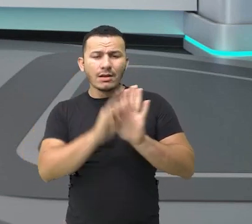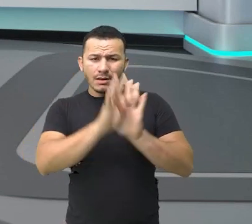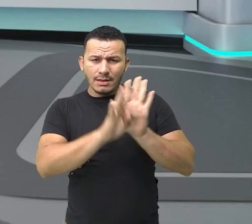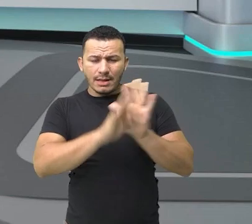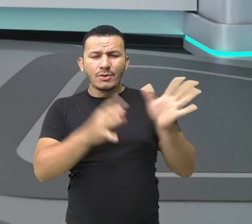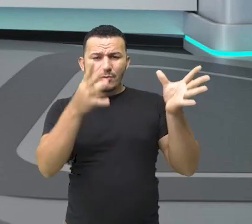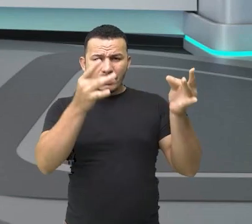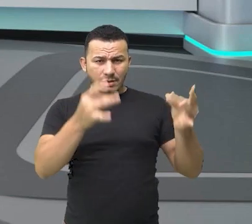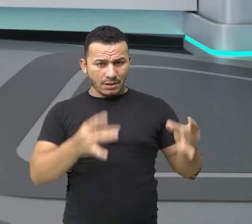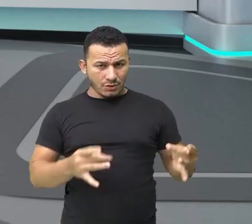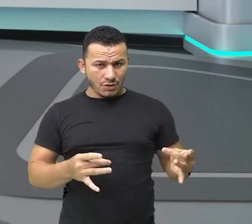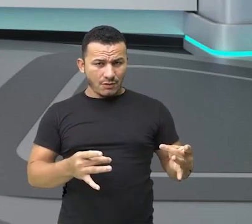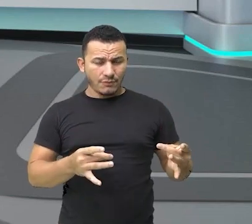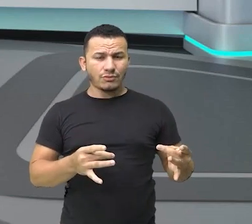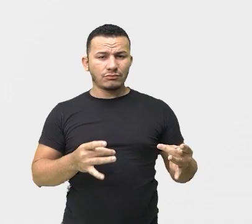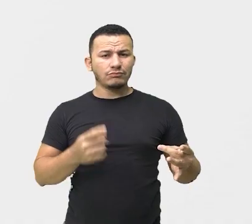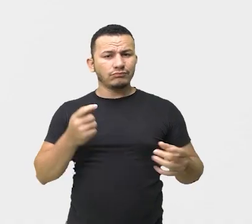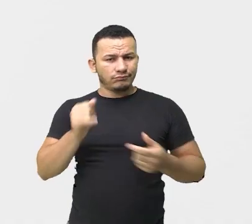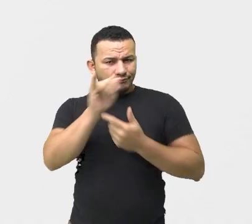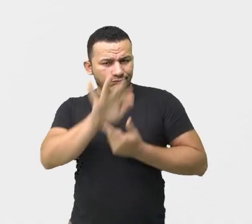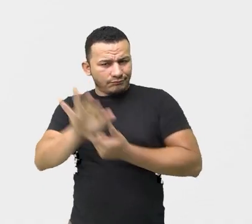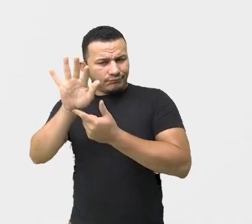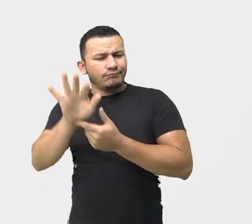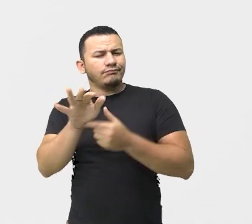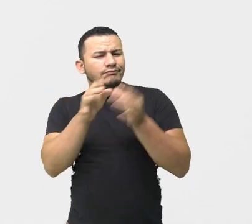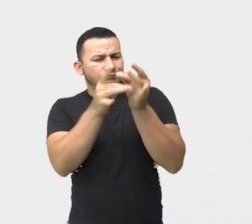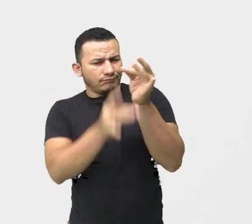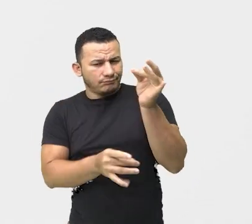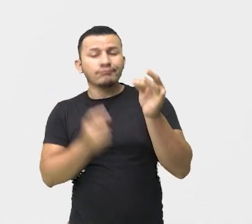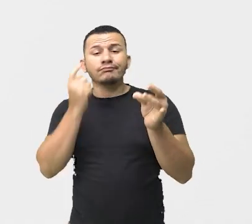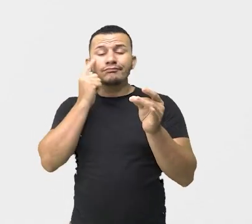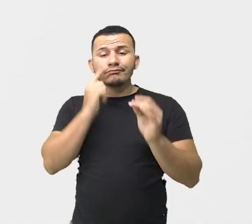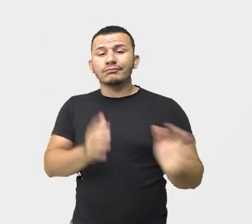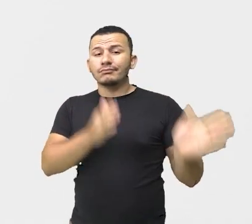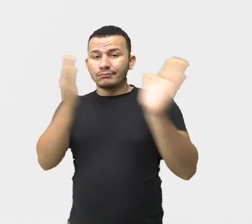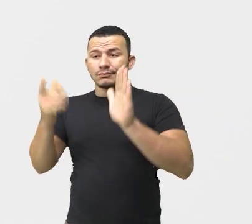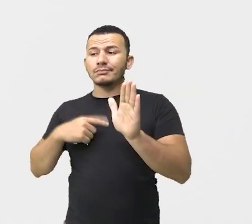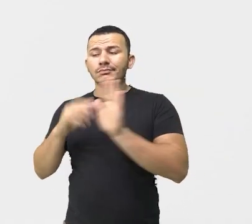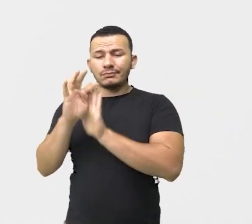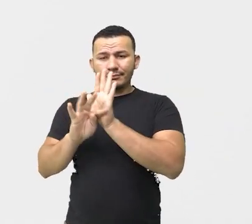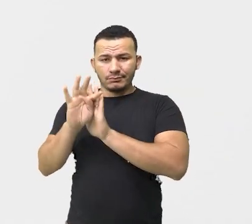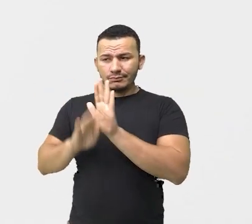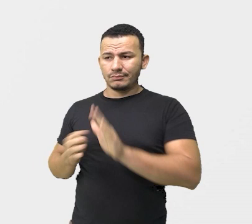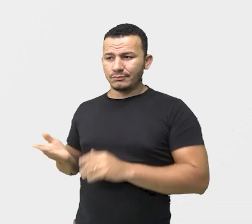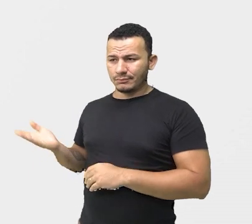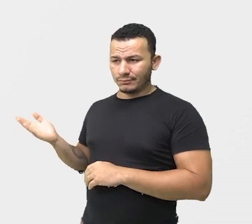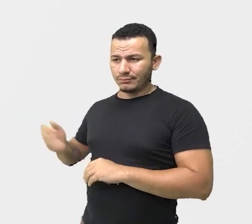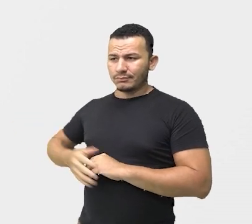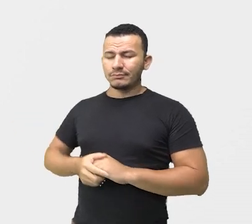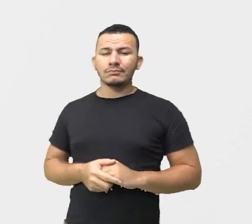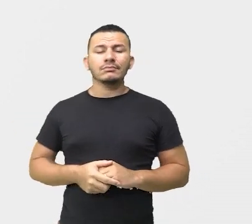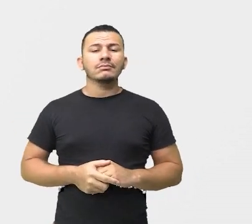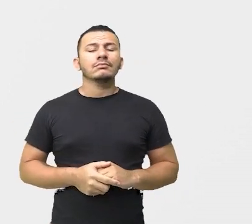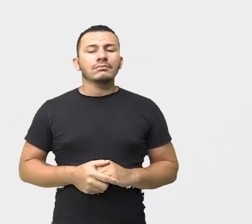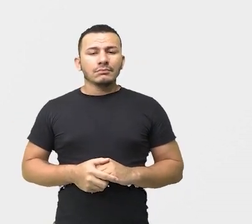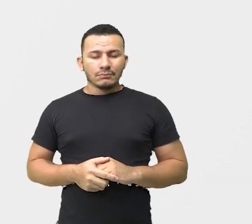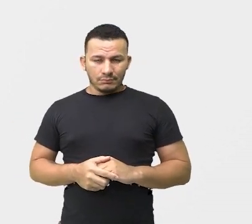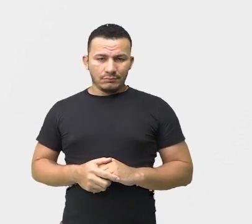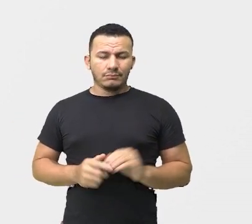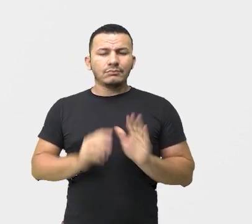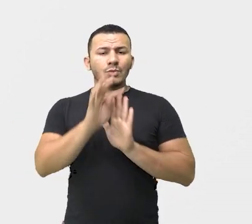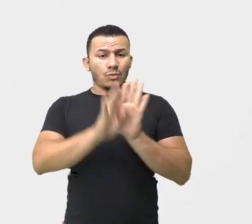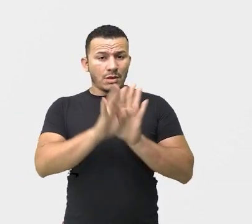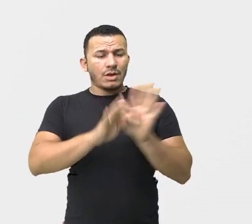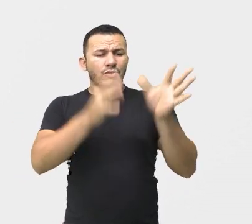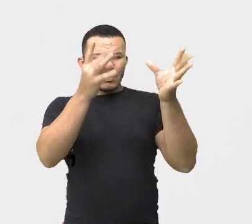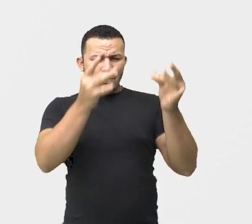Acabamos de fazer um, mas colocando aí o nosso texto para que você possa fixar essa ideia. O texto descritivo é aquele